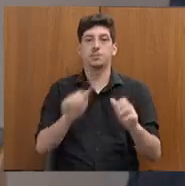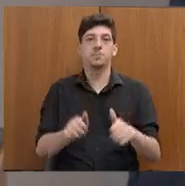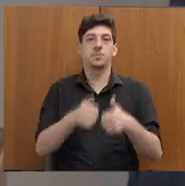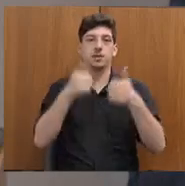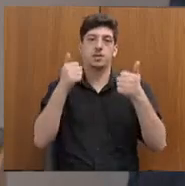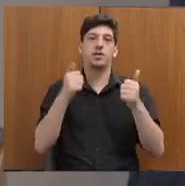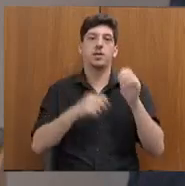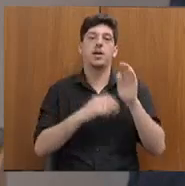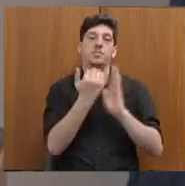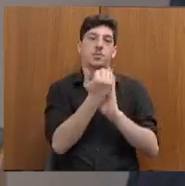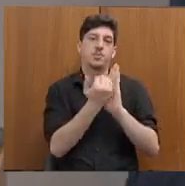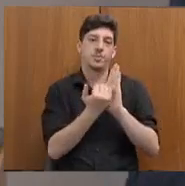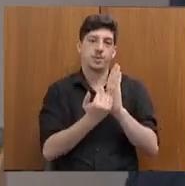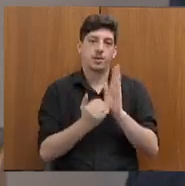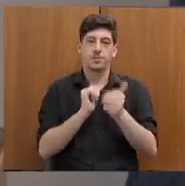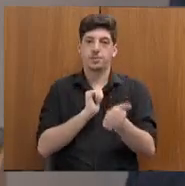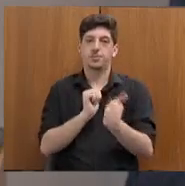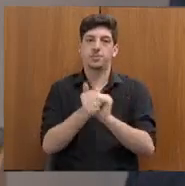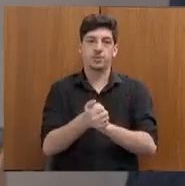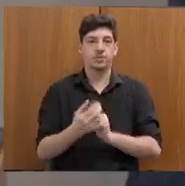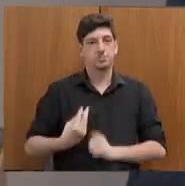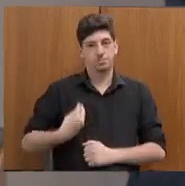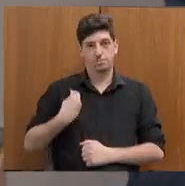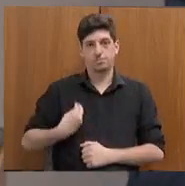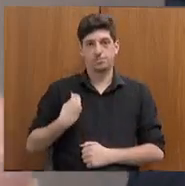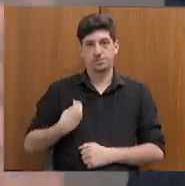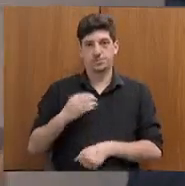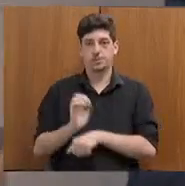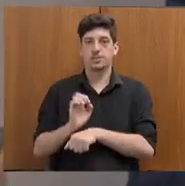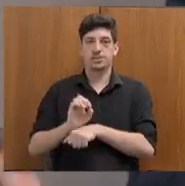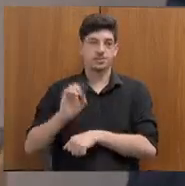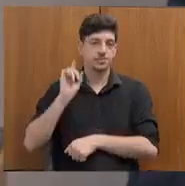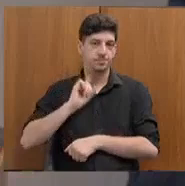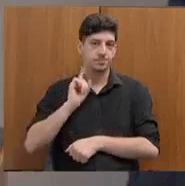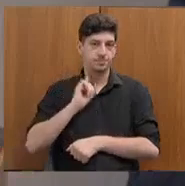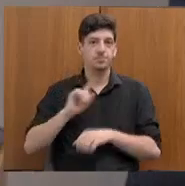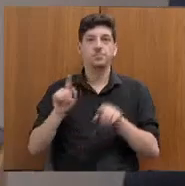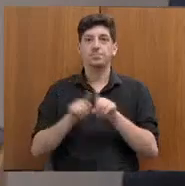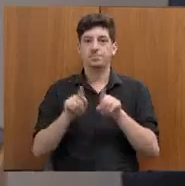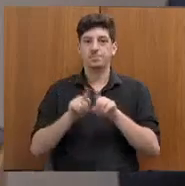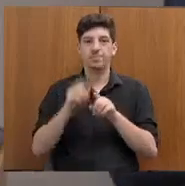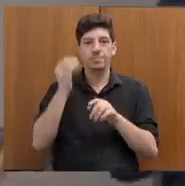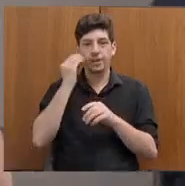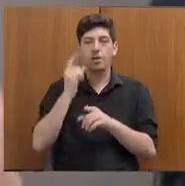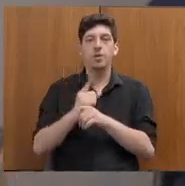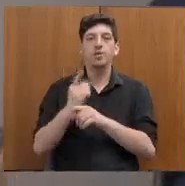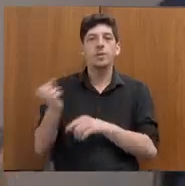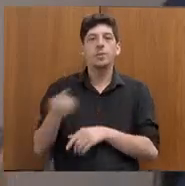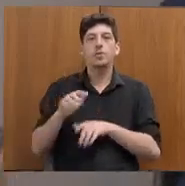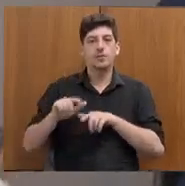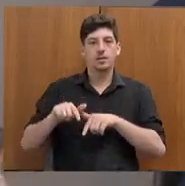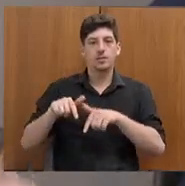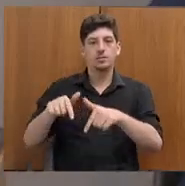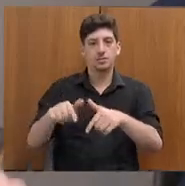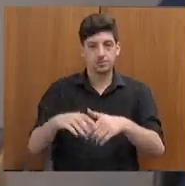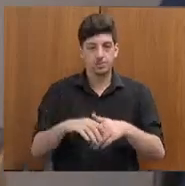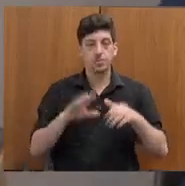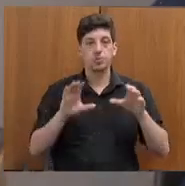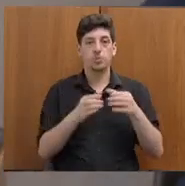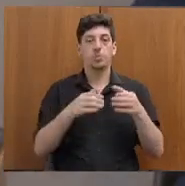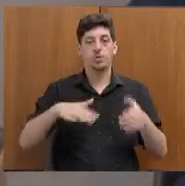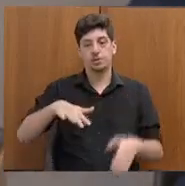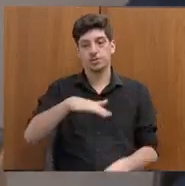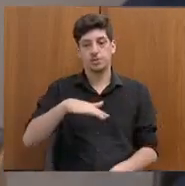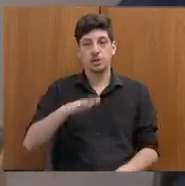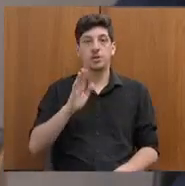programas esportivos existentes no Estado. E também buscando novas ações. Nós já estamos... Isso são ciclos regionais, a gente já